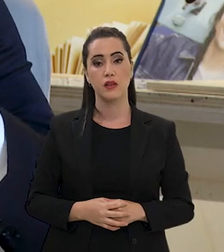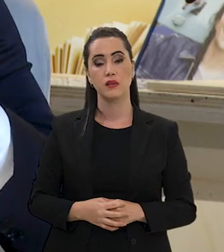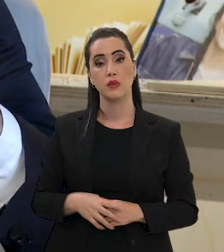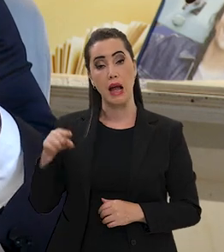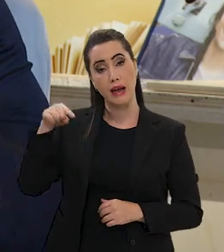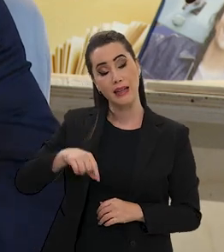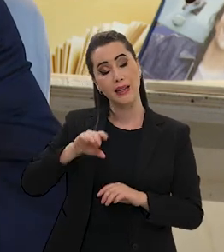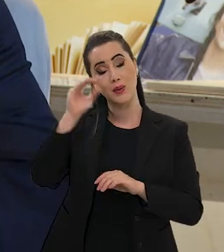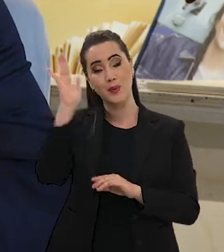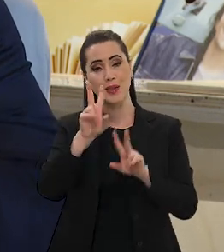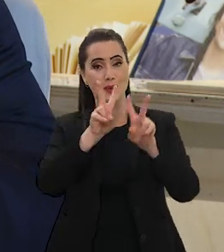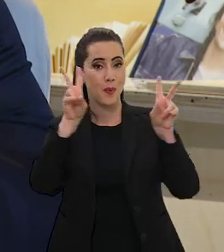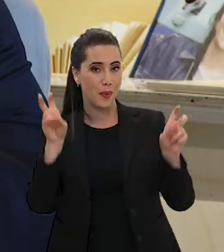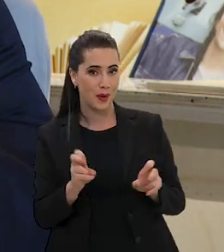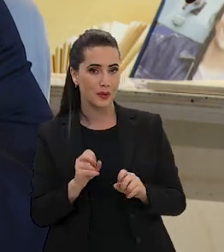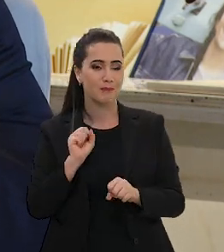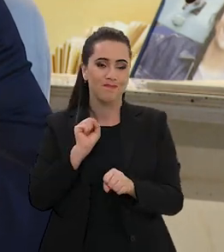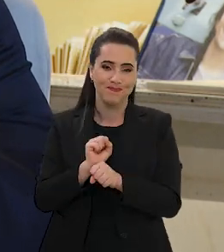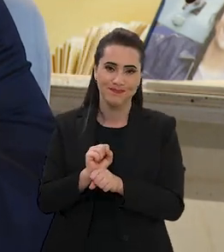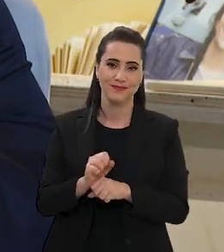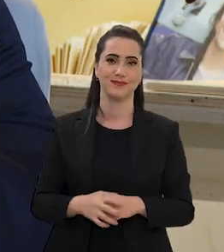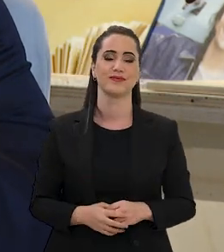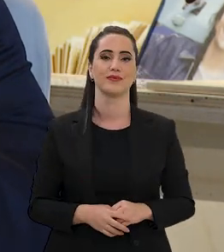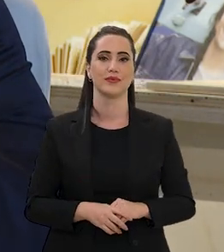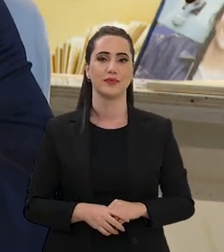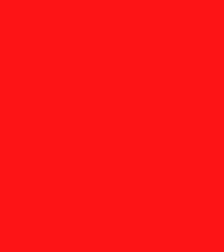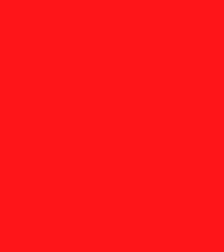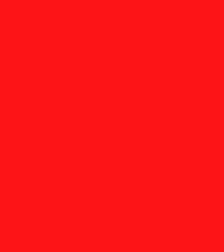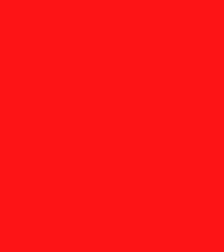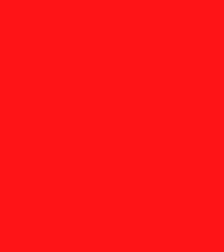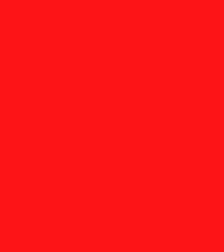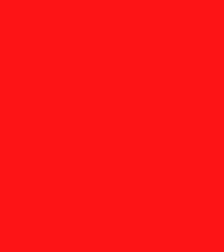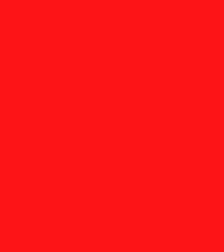Pacobaíba, aqui no Brasil em Pauta. Não saia daí!